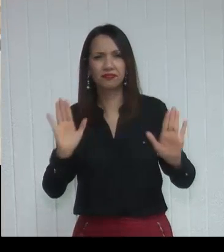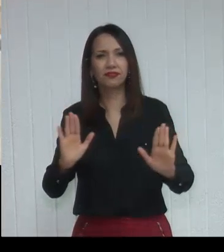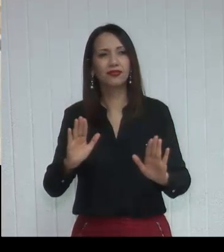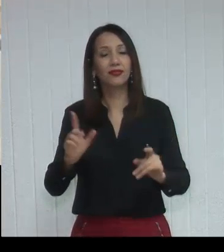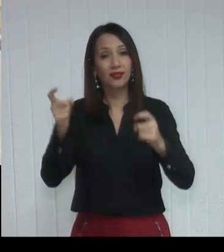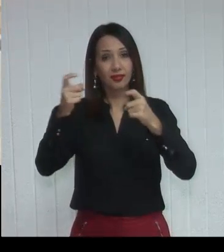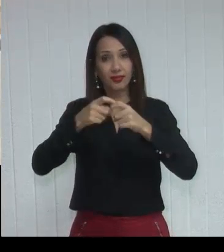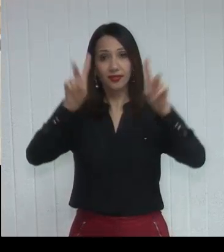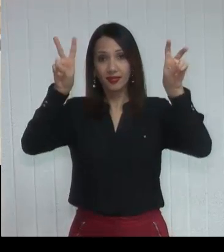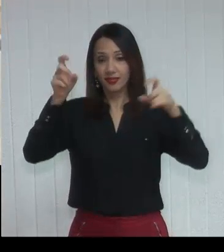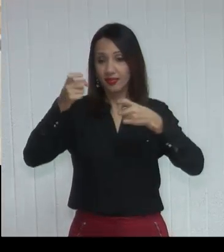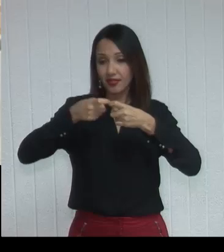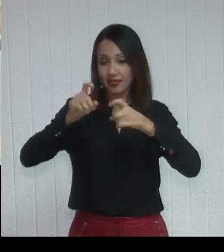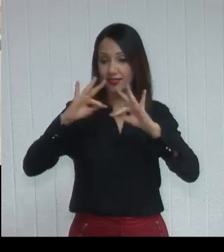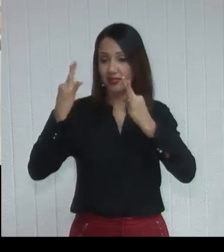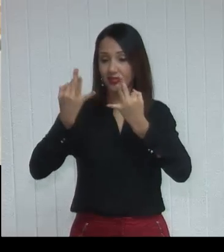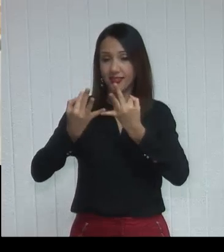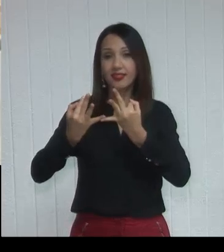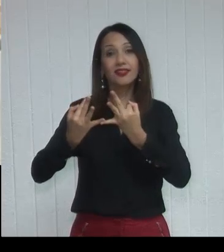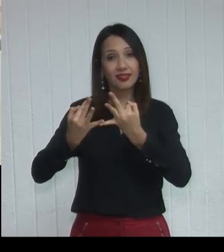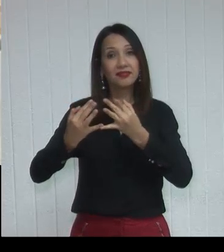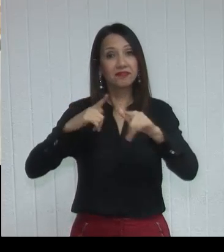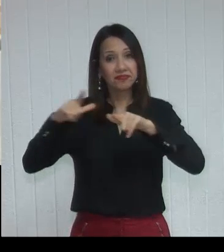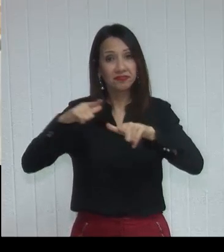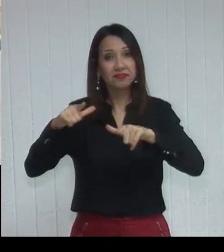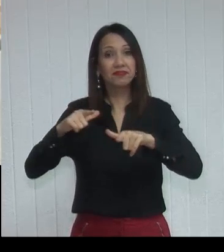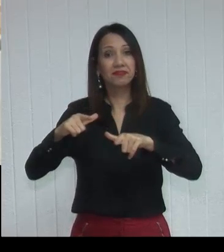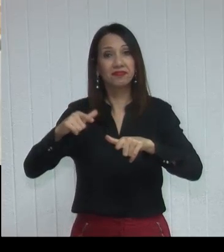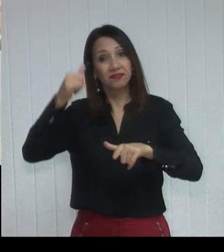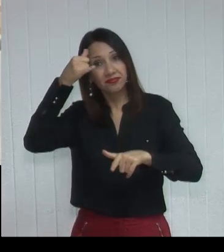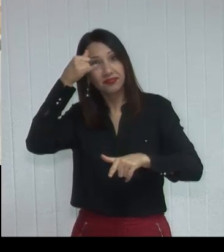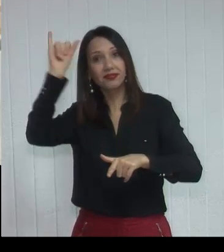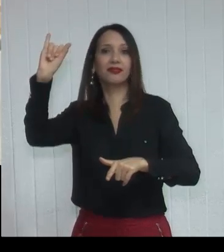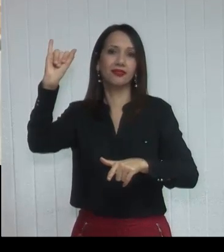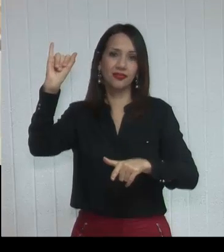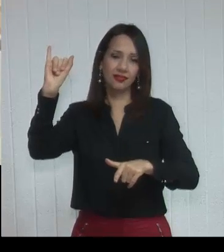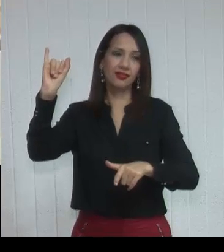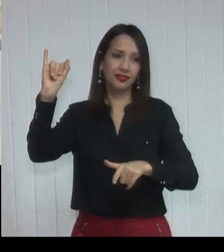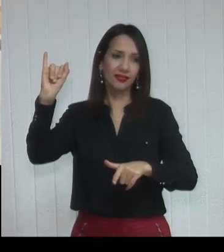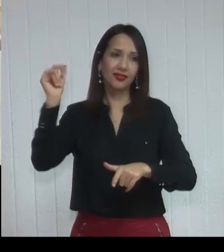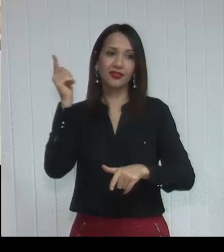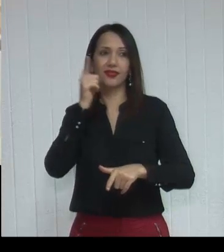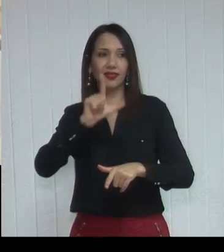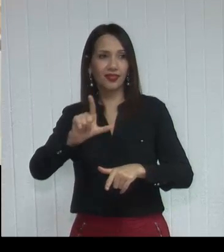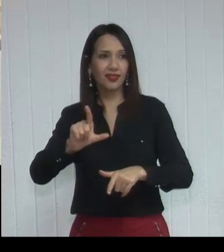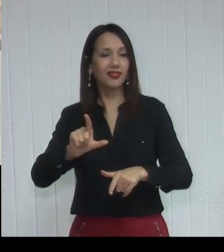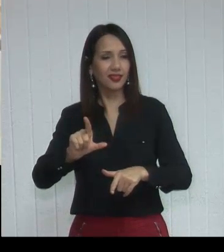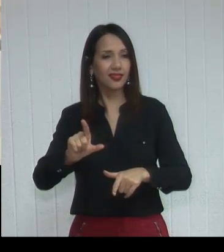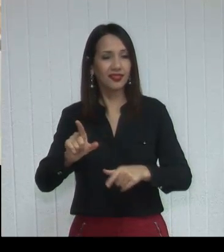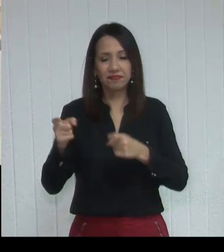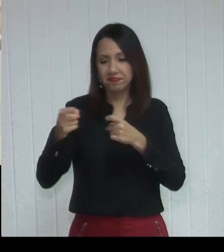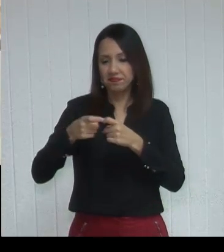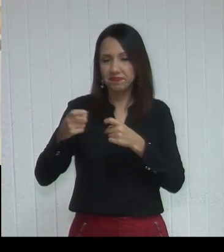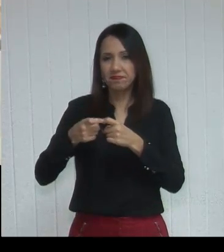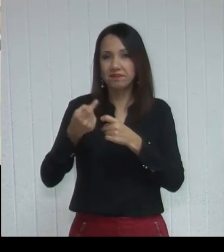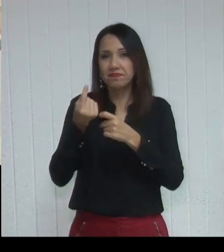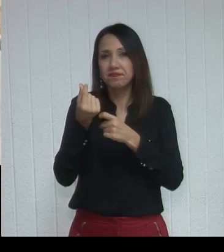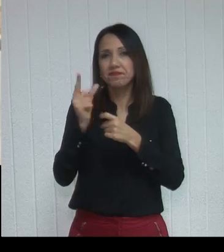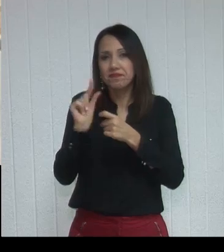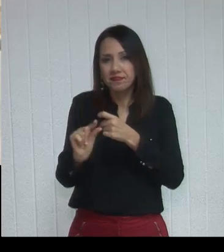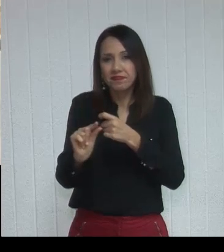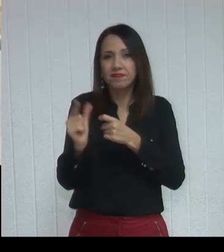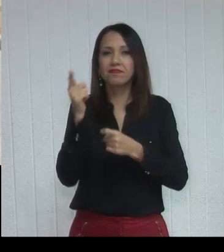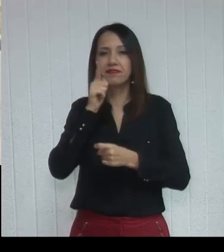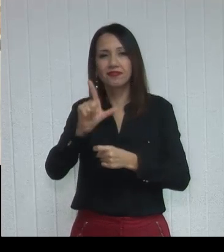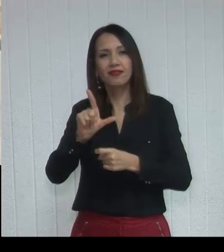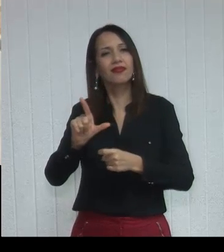é muito bom, muito interessante, porque ele trabalha na raiz do problema, que é na prevenção. Você consegue... É uma medicina que custa menos, que dá muito mais